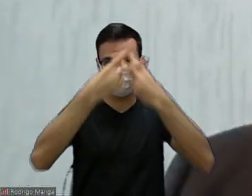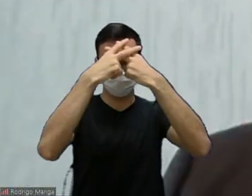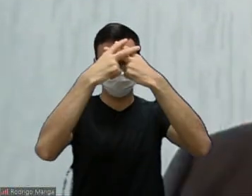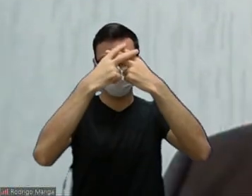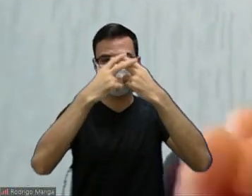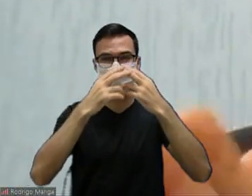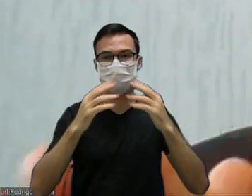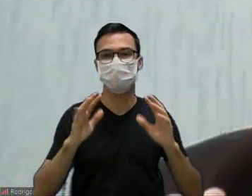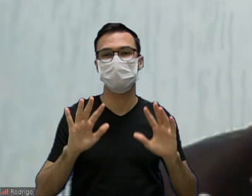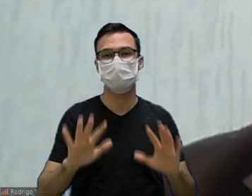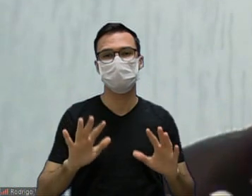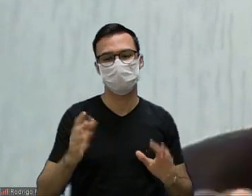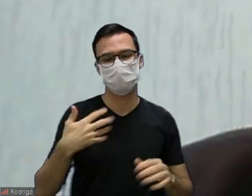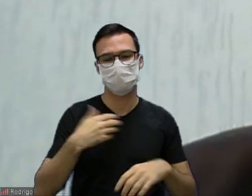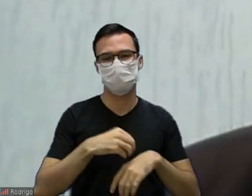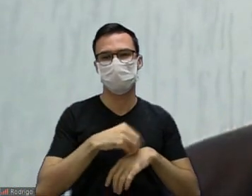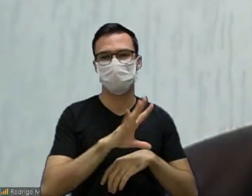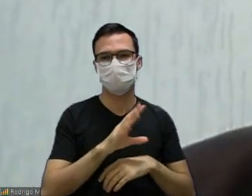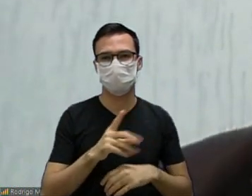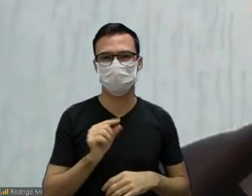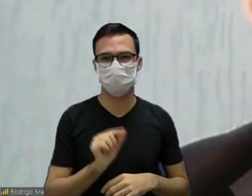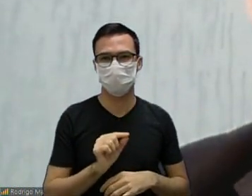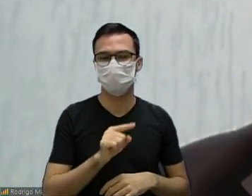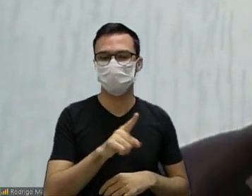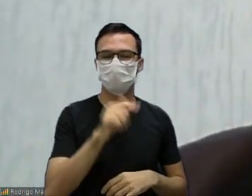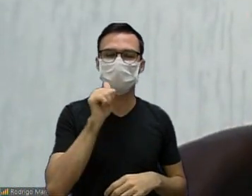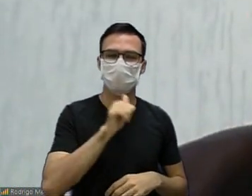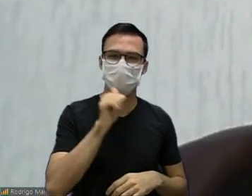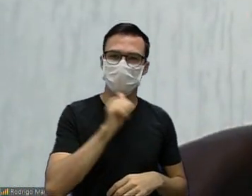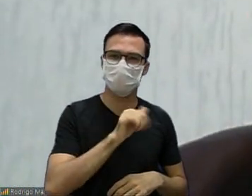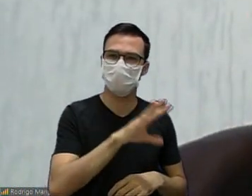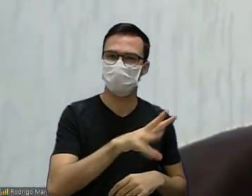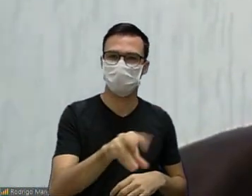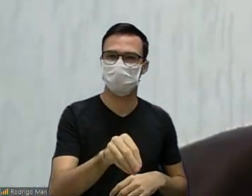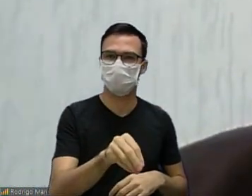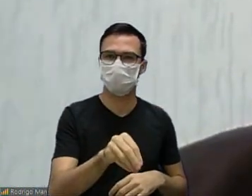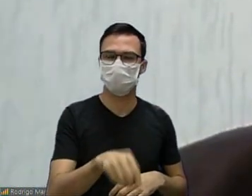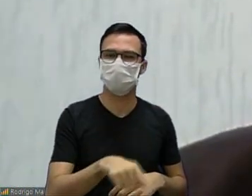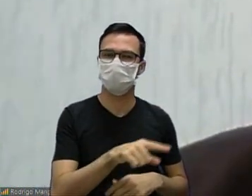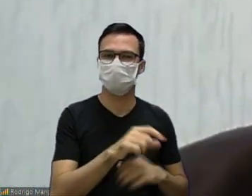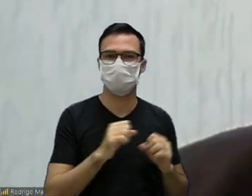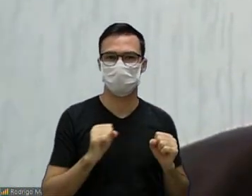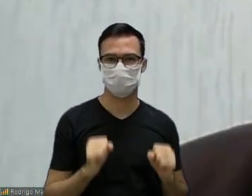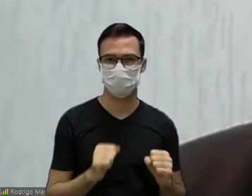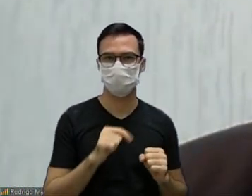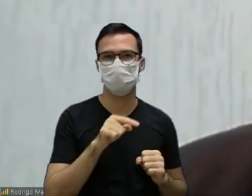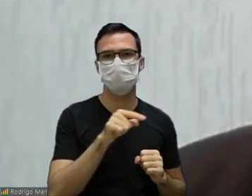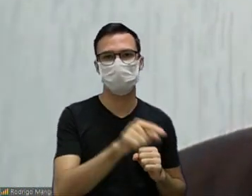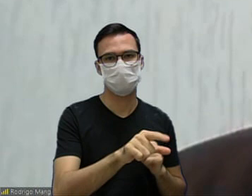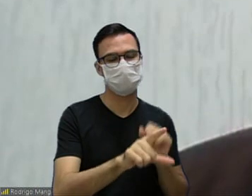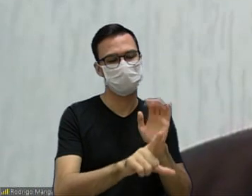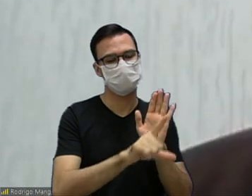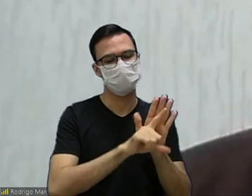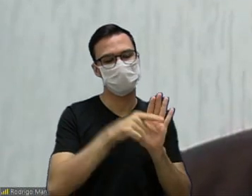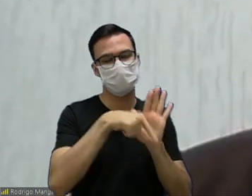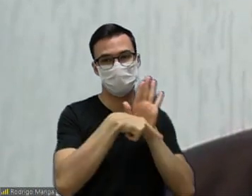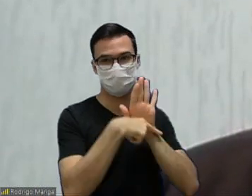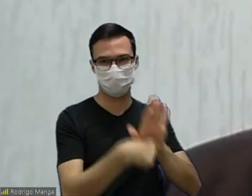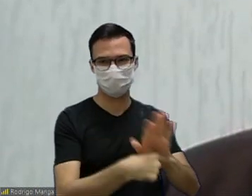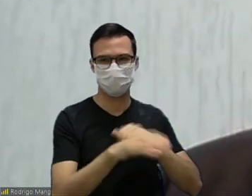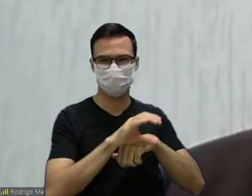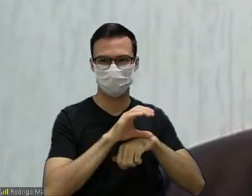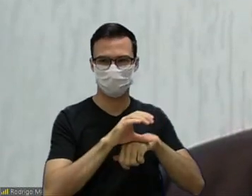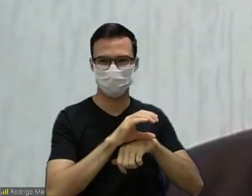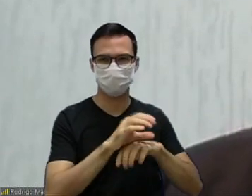então o que eu sugeri nesse projeto para que essas mulheres elas possam ter direito a um curso de capacitação